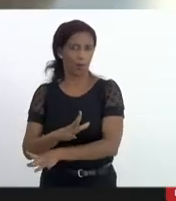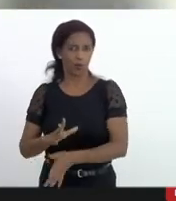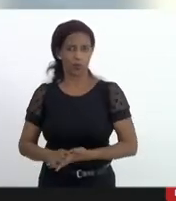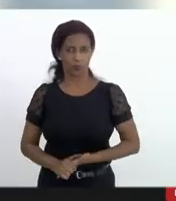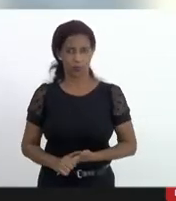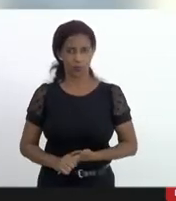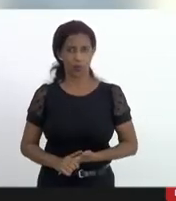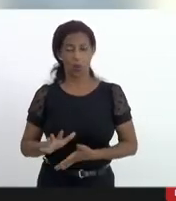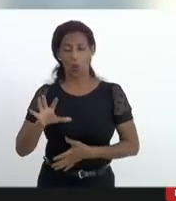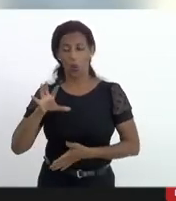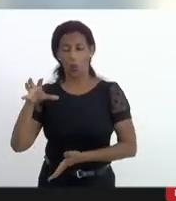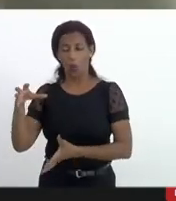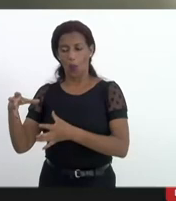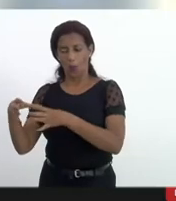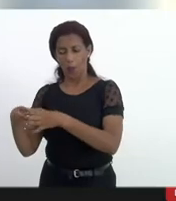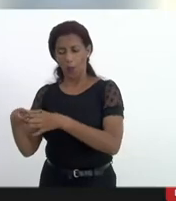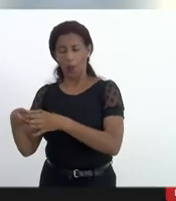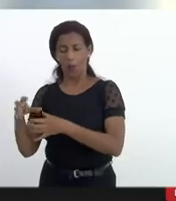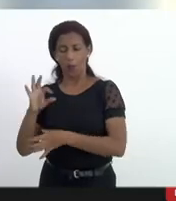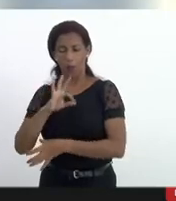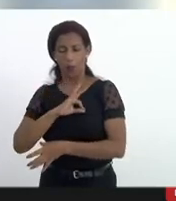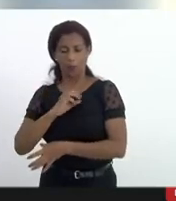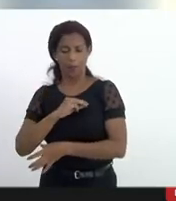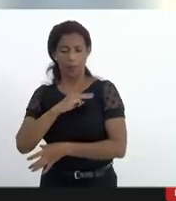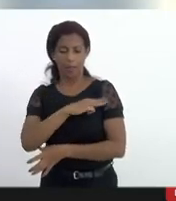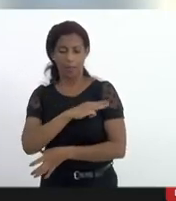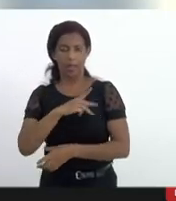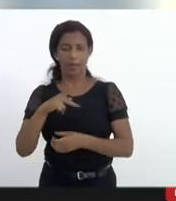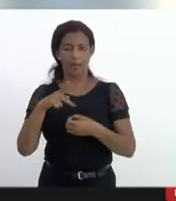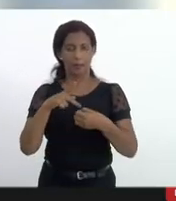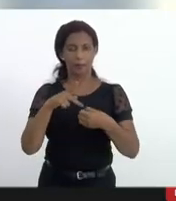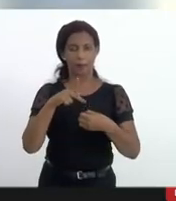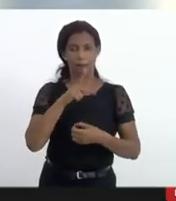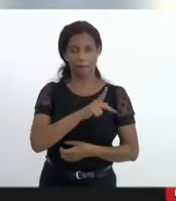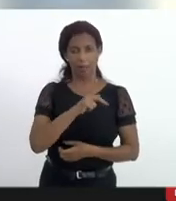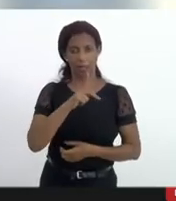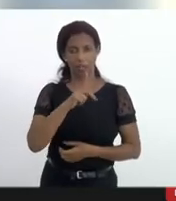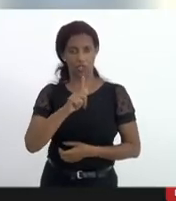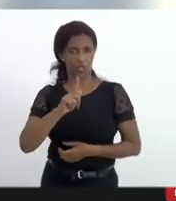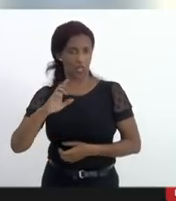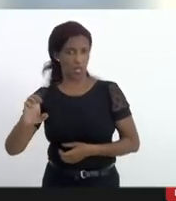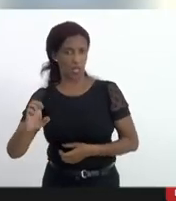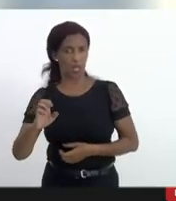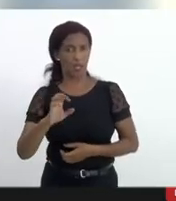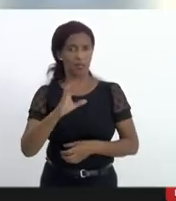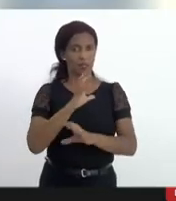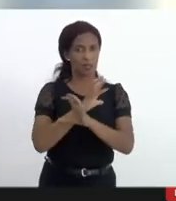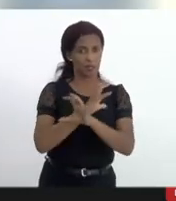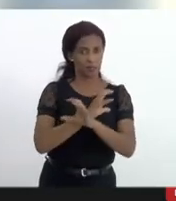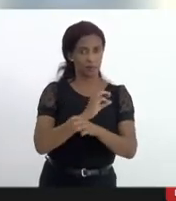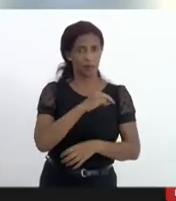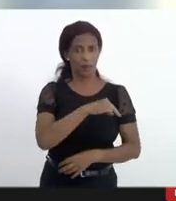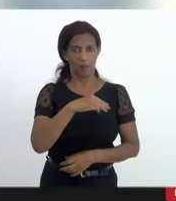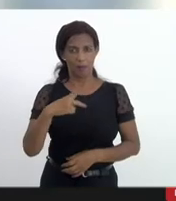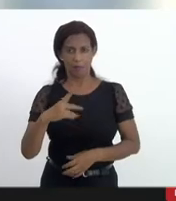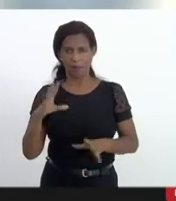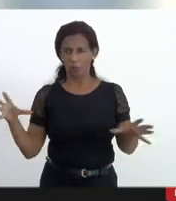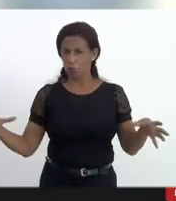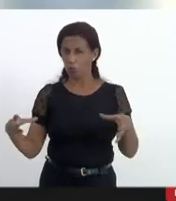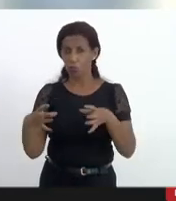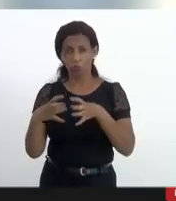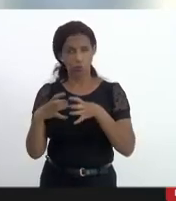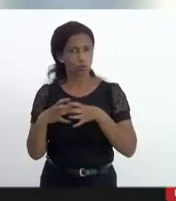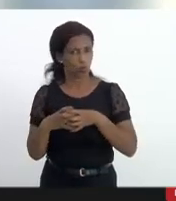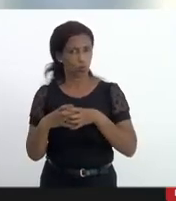mãos Polícia Militar Polícia Civil Procuradoria Geral do Estado Ministério Público todo mundo junto pra poder